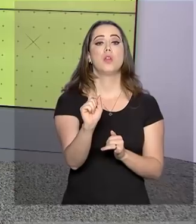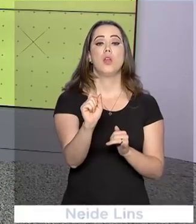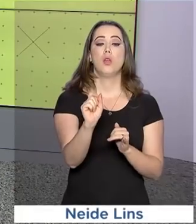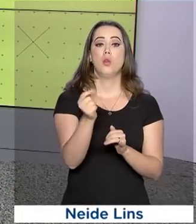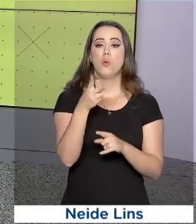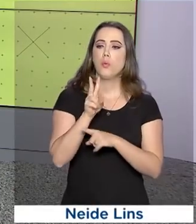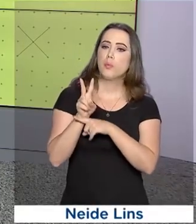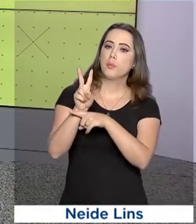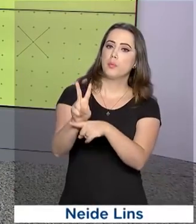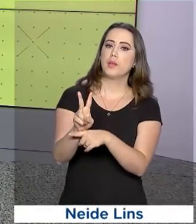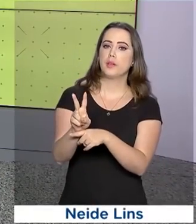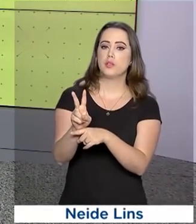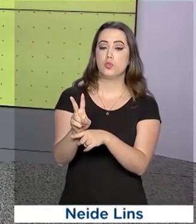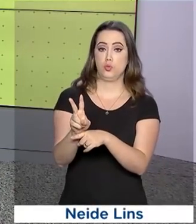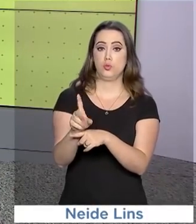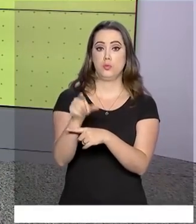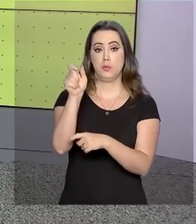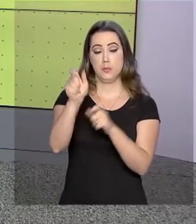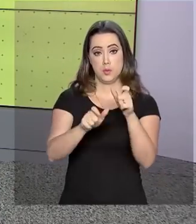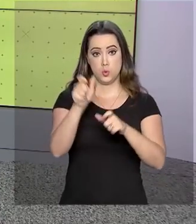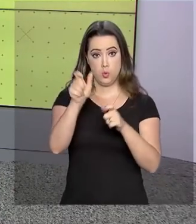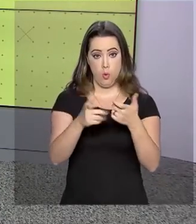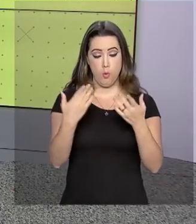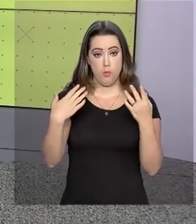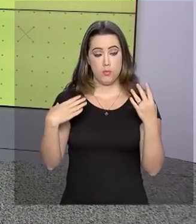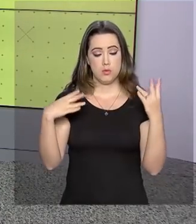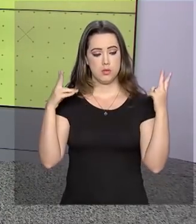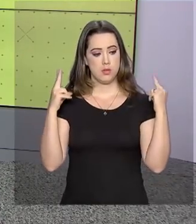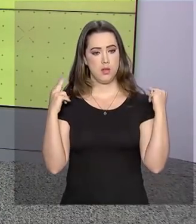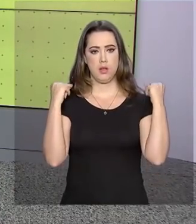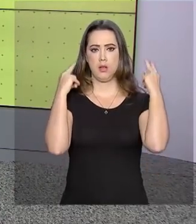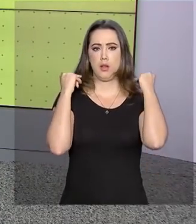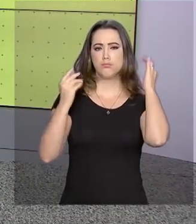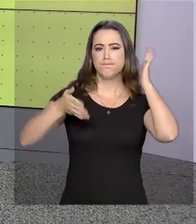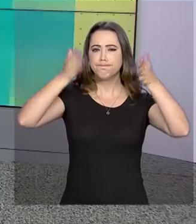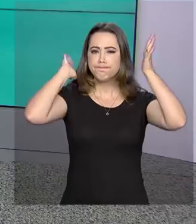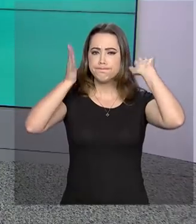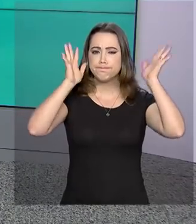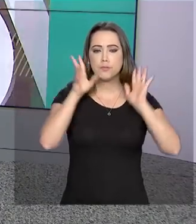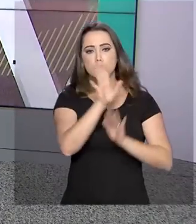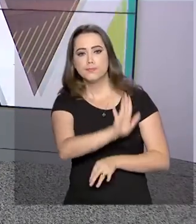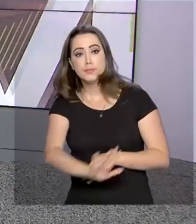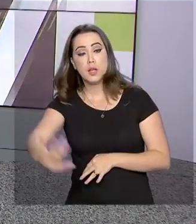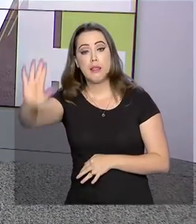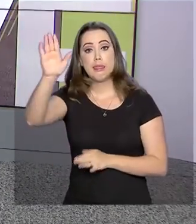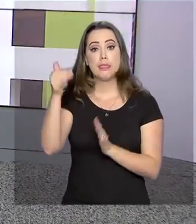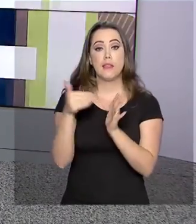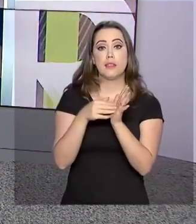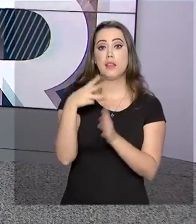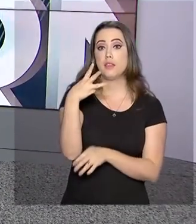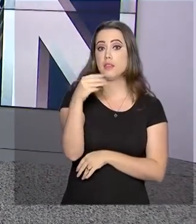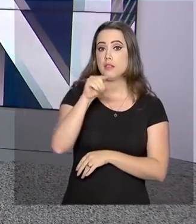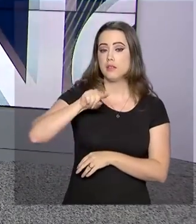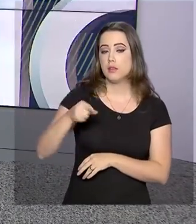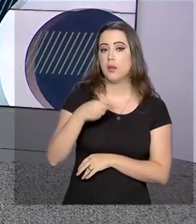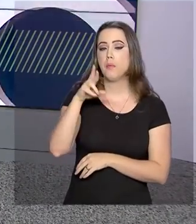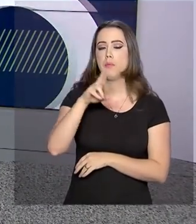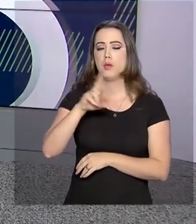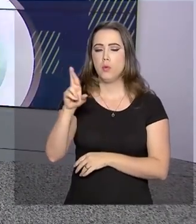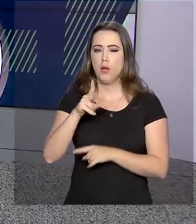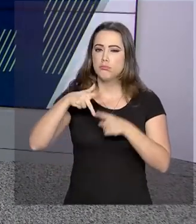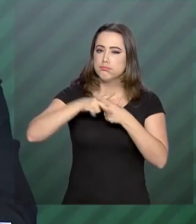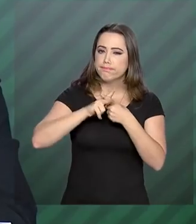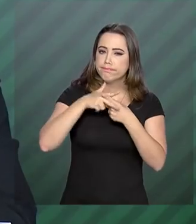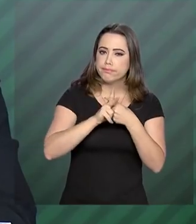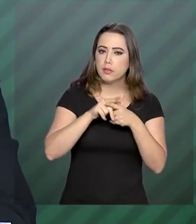BNDES para caminhoneiros de todo o Brasil. O crédito de até 30 mil reais será para a compra de pneus e manutenção dos veículos.